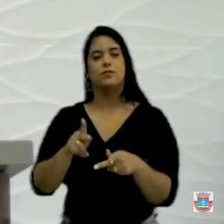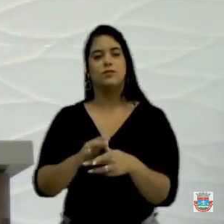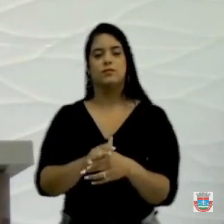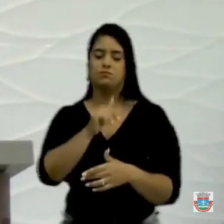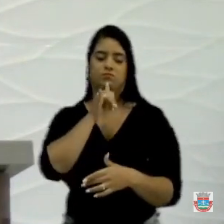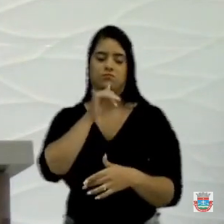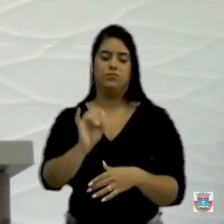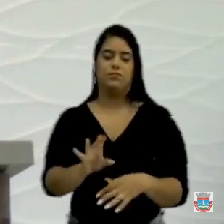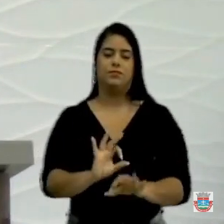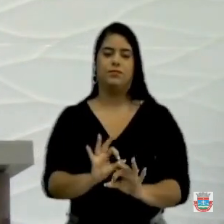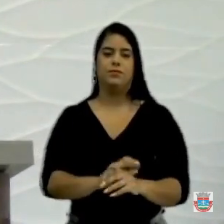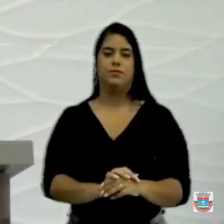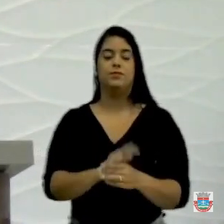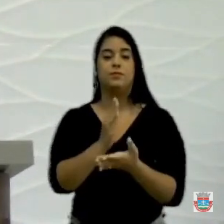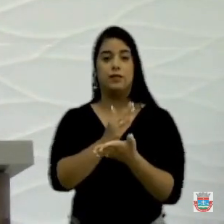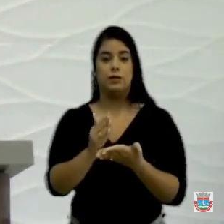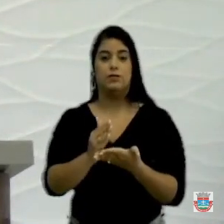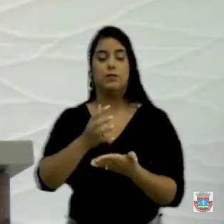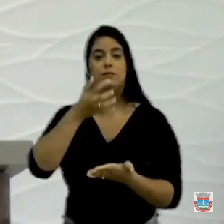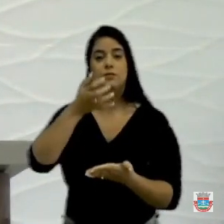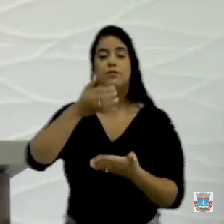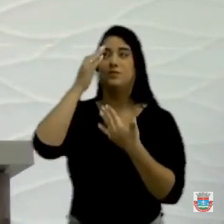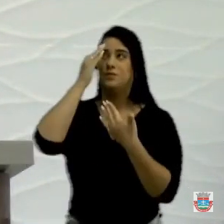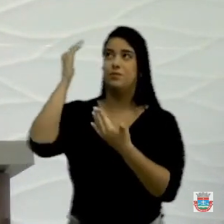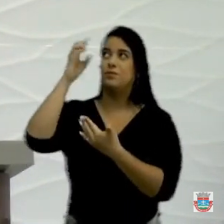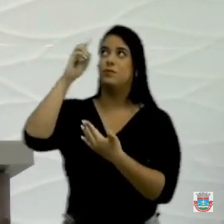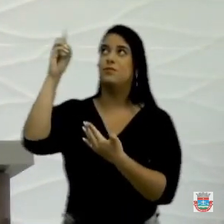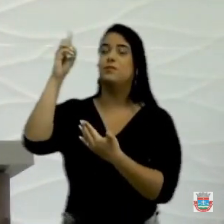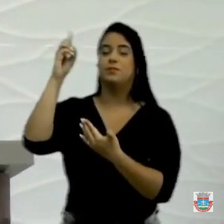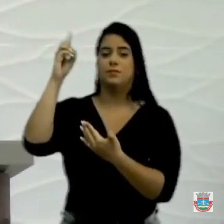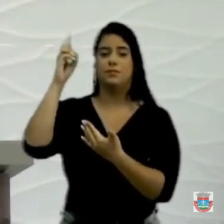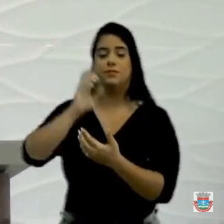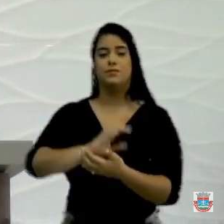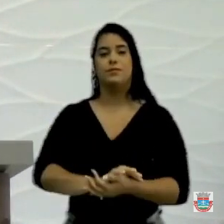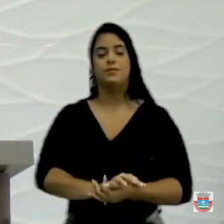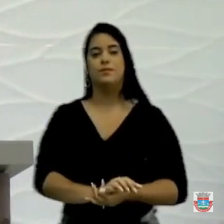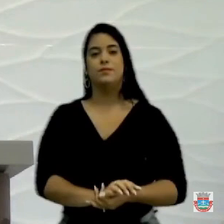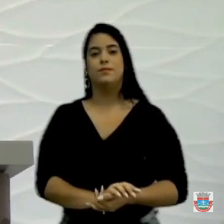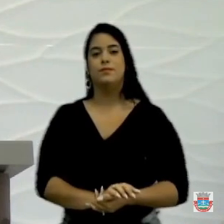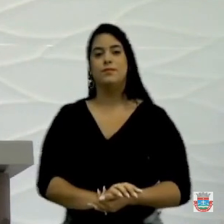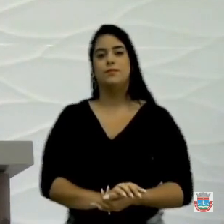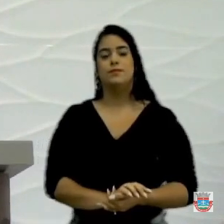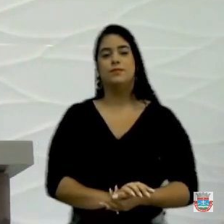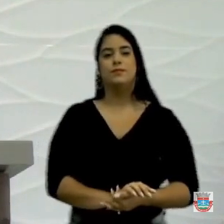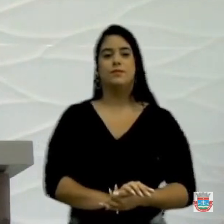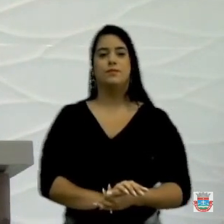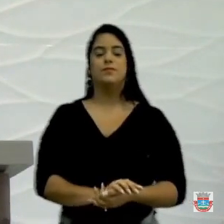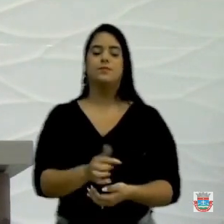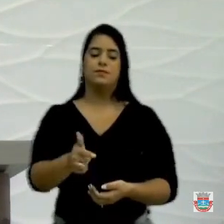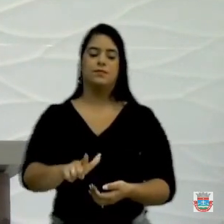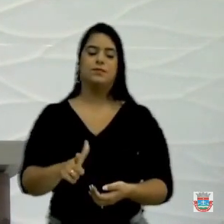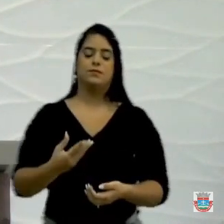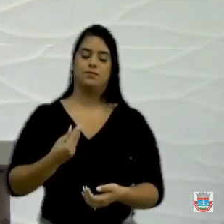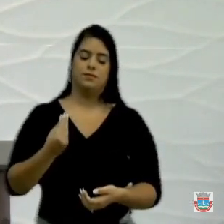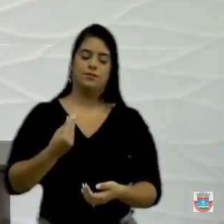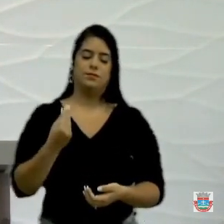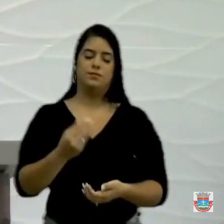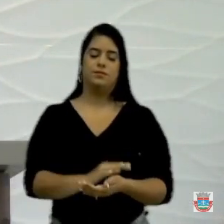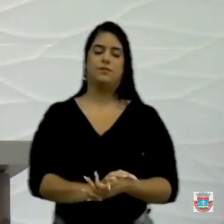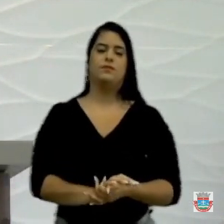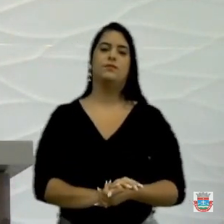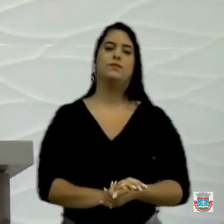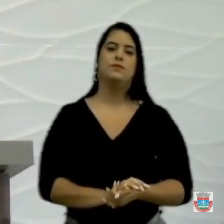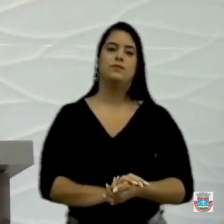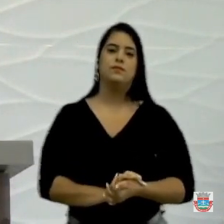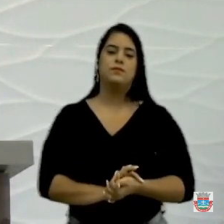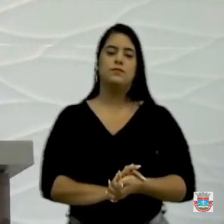iniciar meu discurso agradecendo a Deus, como sempre, por estar aqui mais um dia. Quero falar